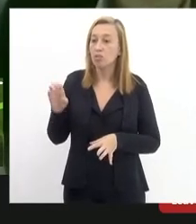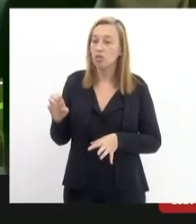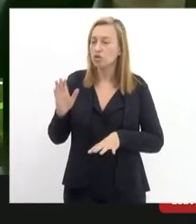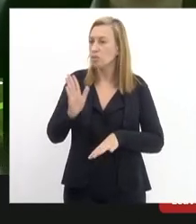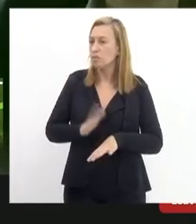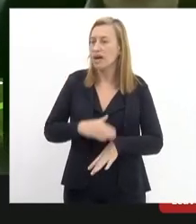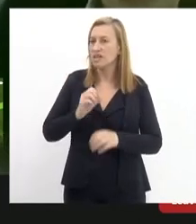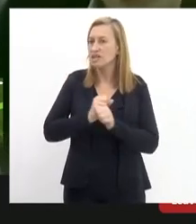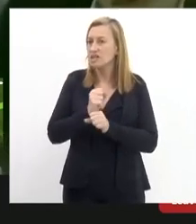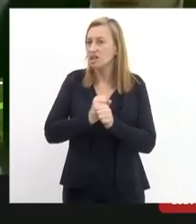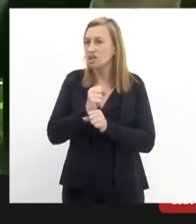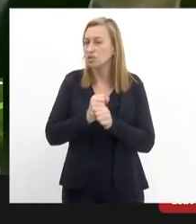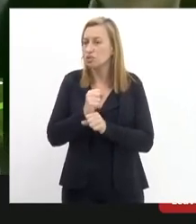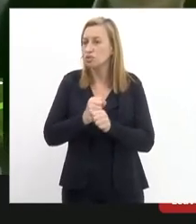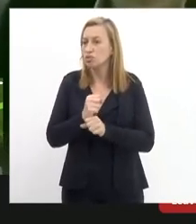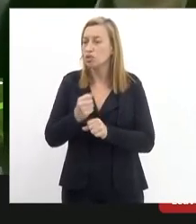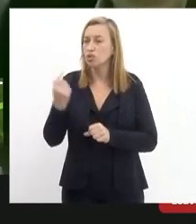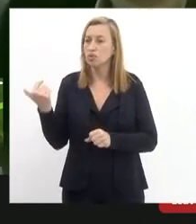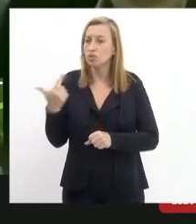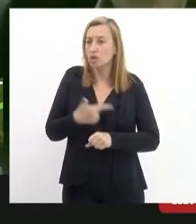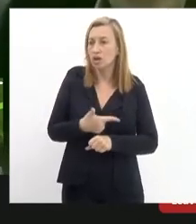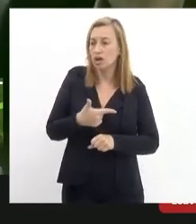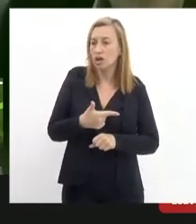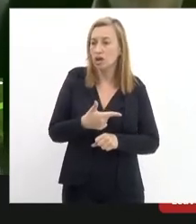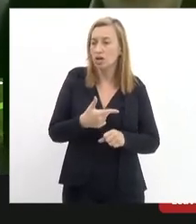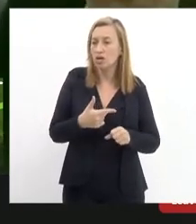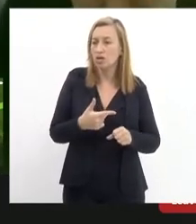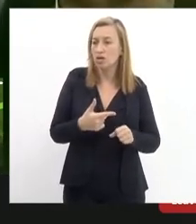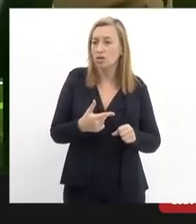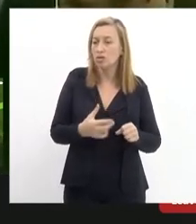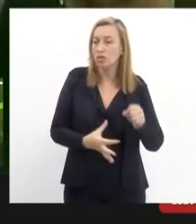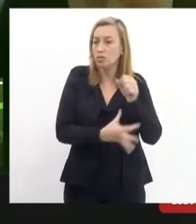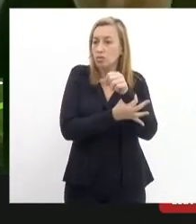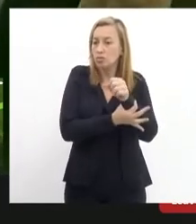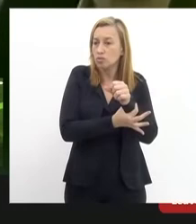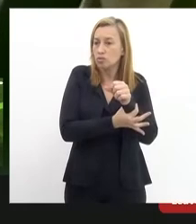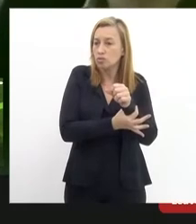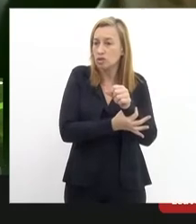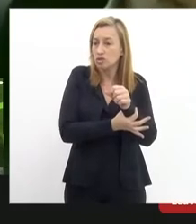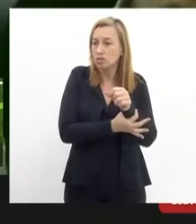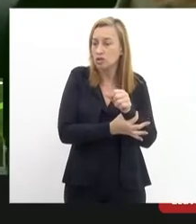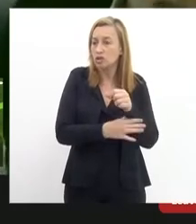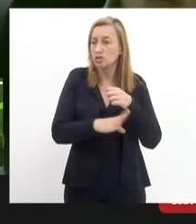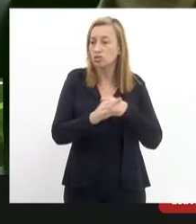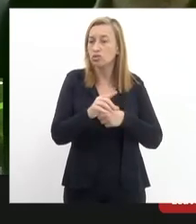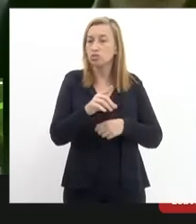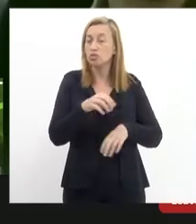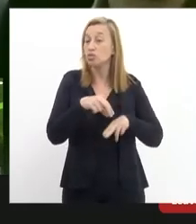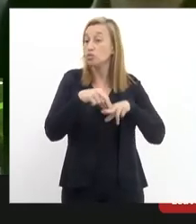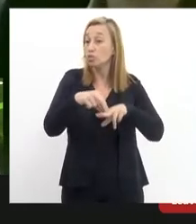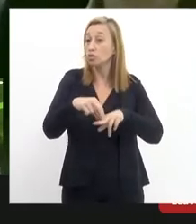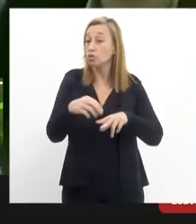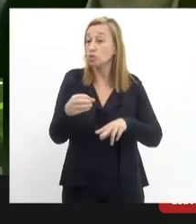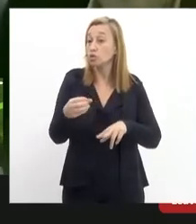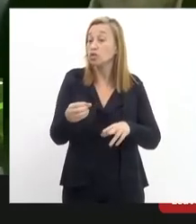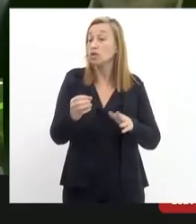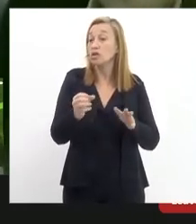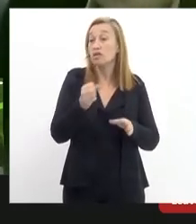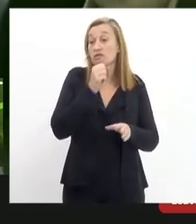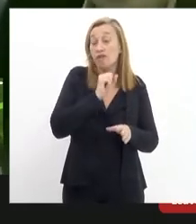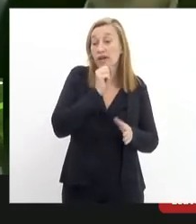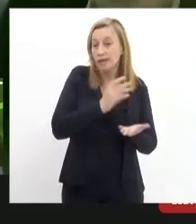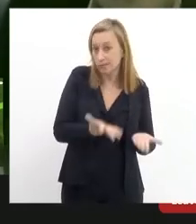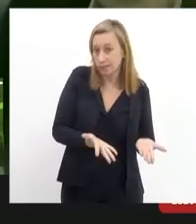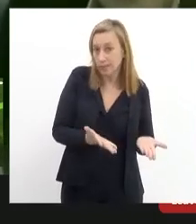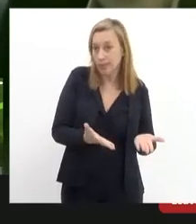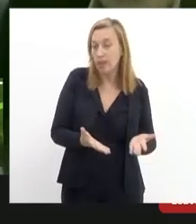com os elementos de segurança de bondes mais recentes assim como nós não podemos considerar o bonde que